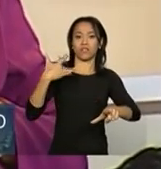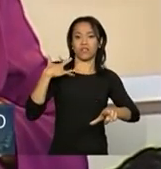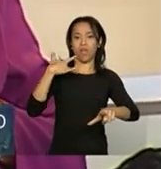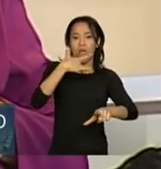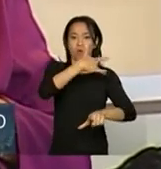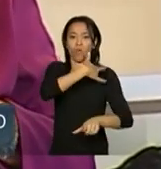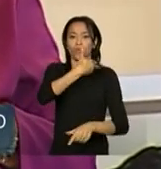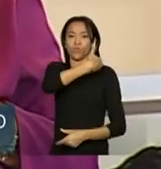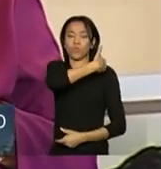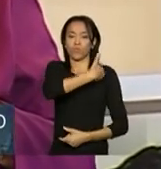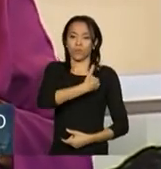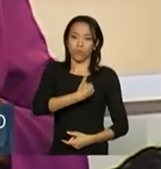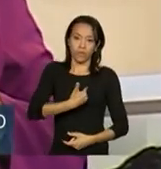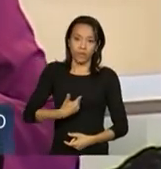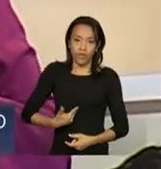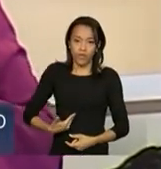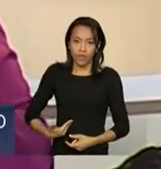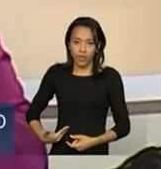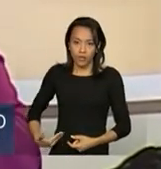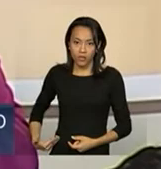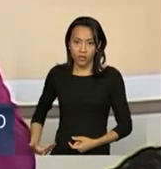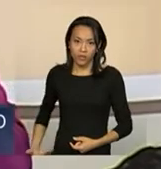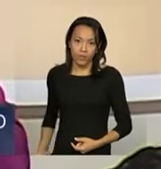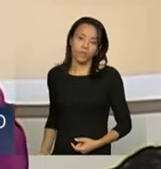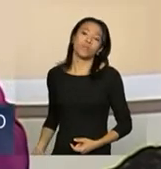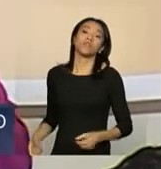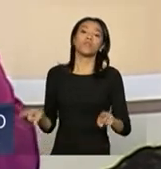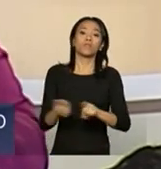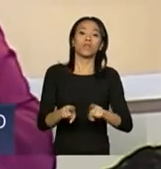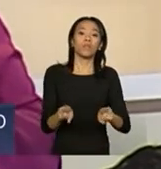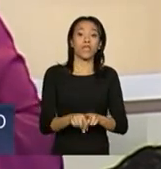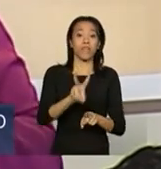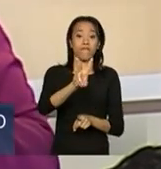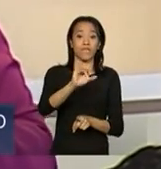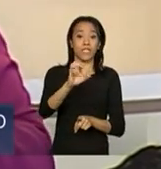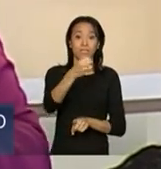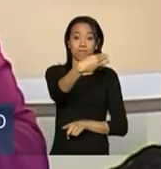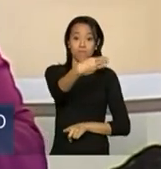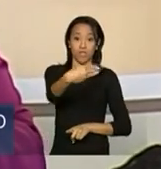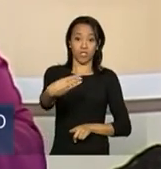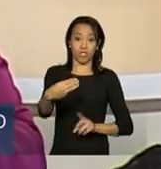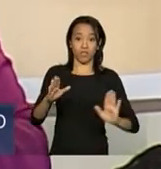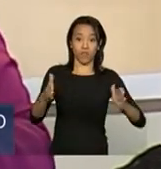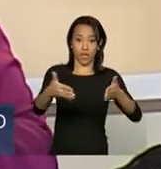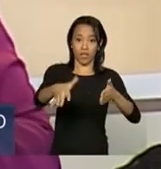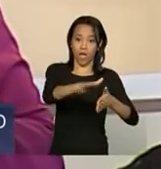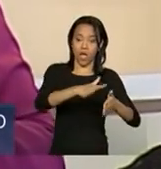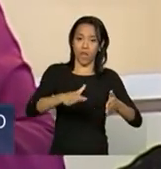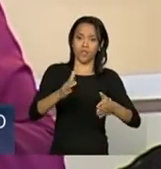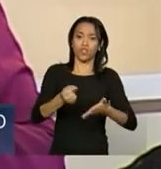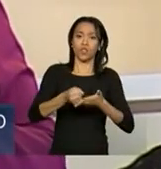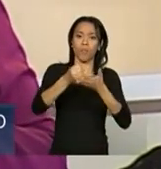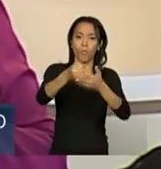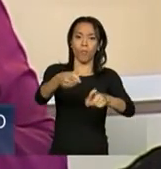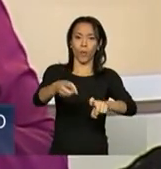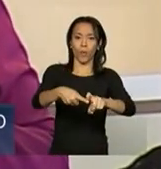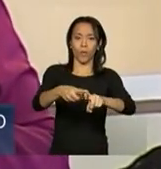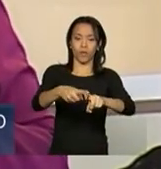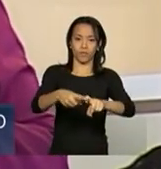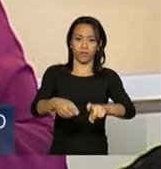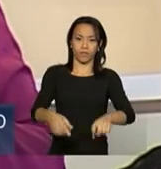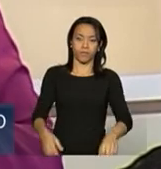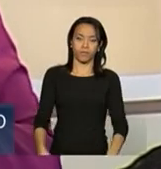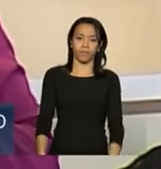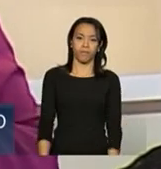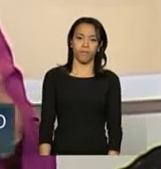até há dois anos, era a vice-ministra que atendia a assistência médica em nosso Ministério da Saúde.